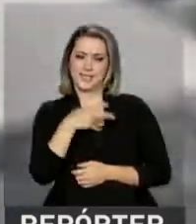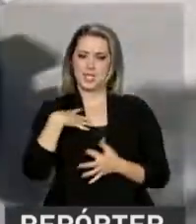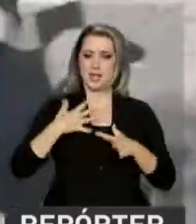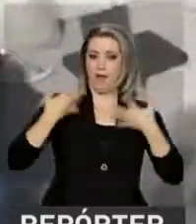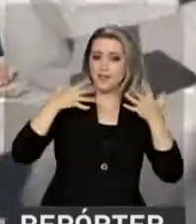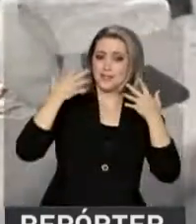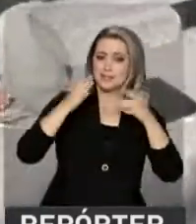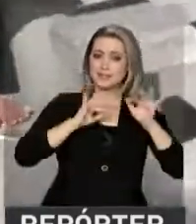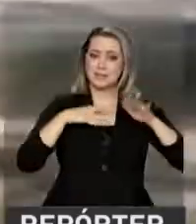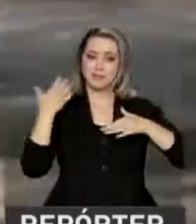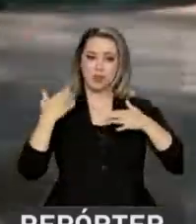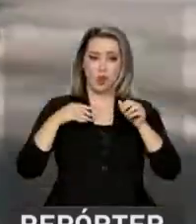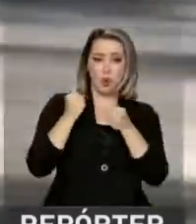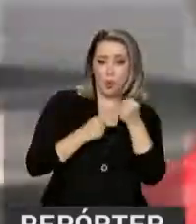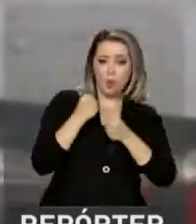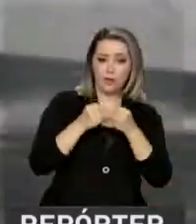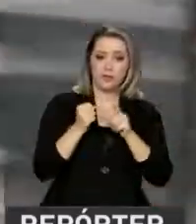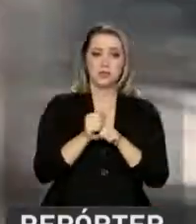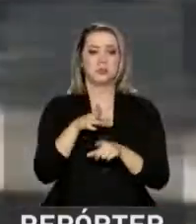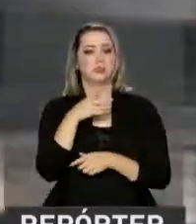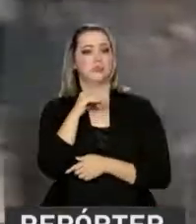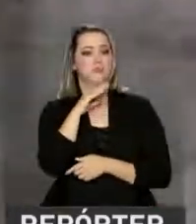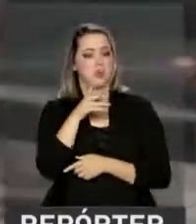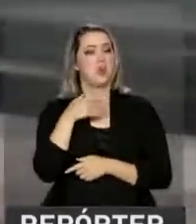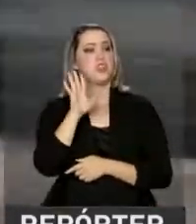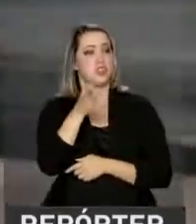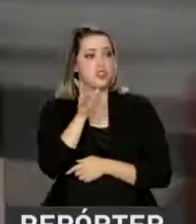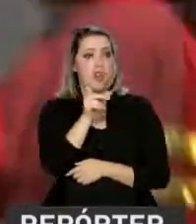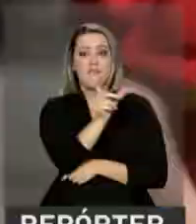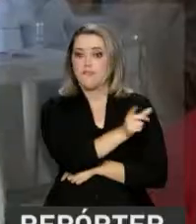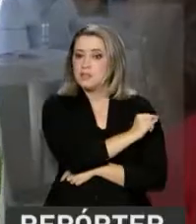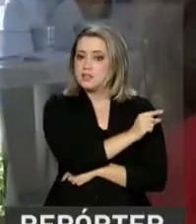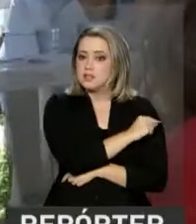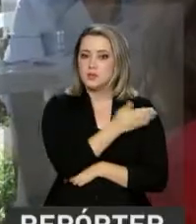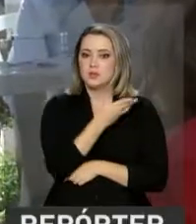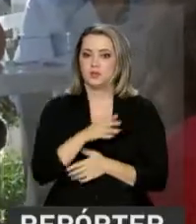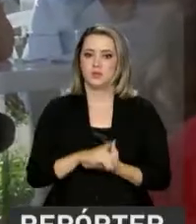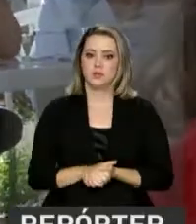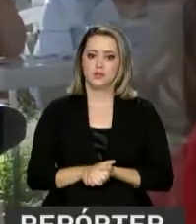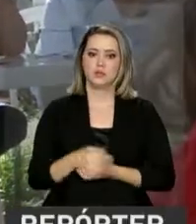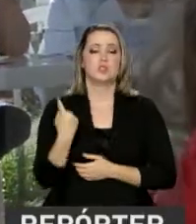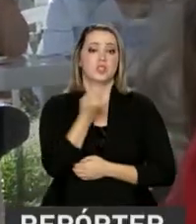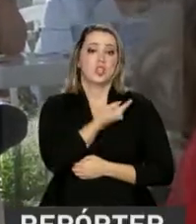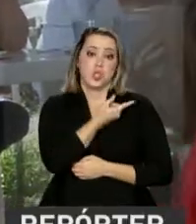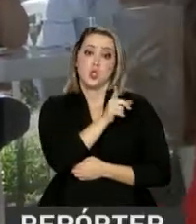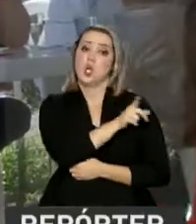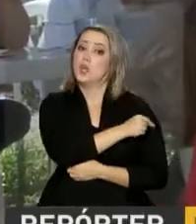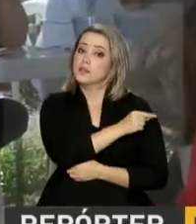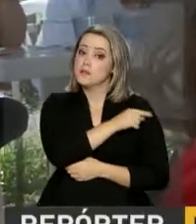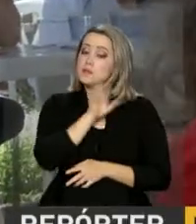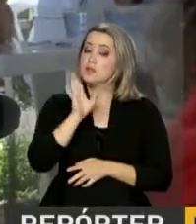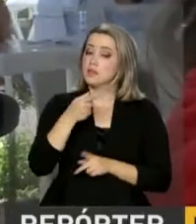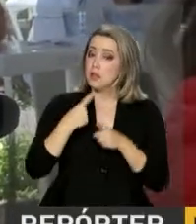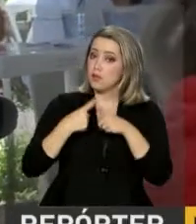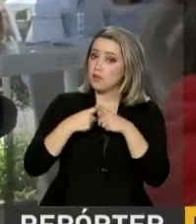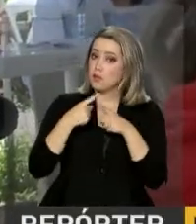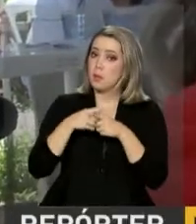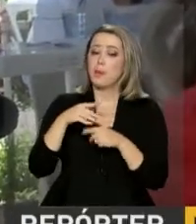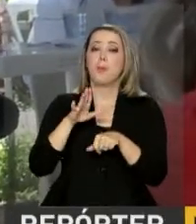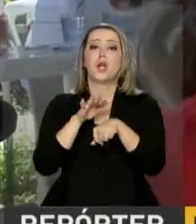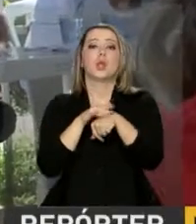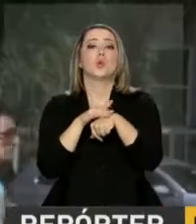animada, correndo pela praça, nem desconfia que ela acabou de ser vacinada. A gente toma vacina quando ela